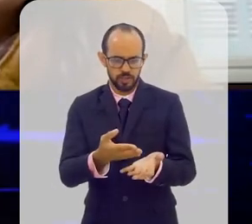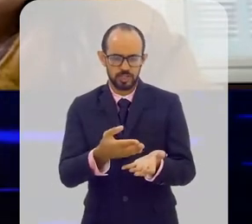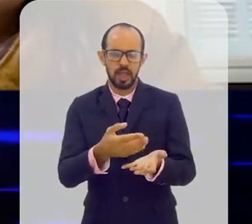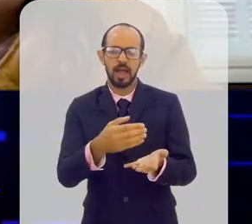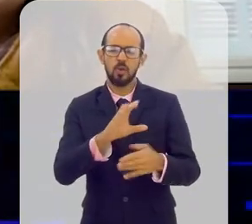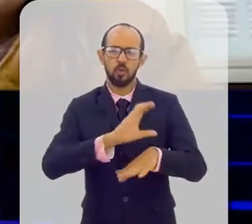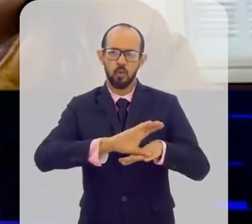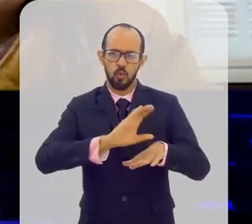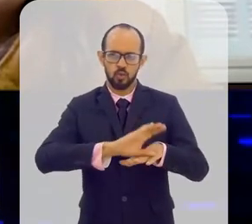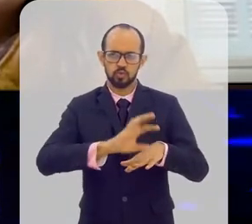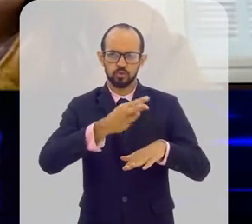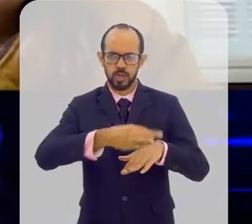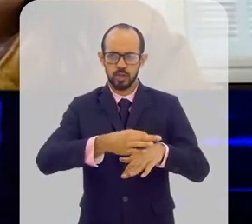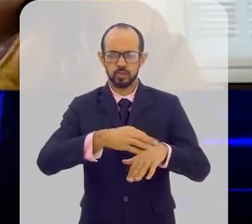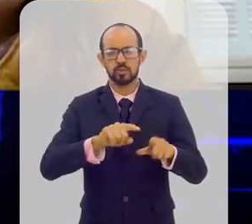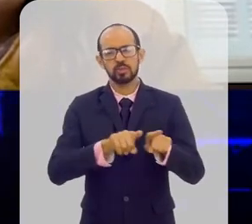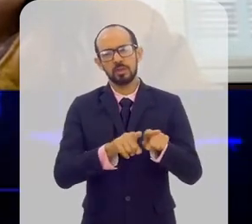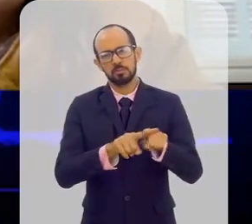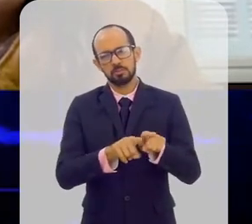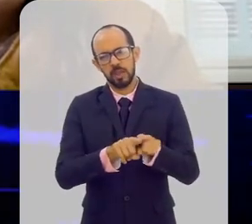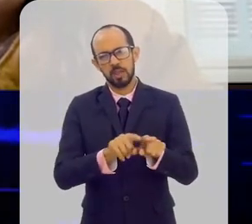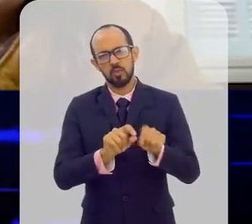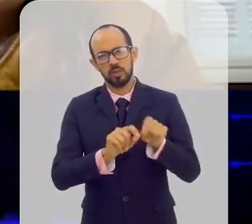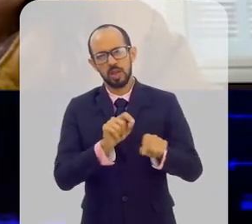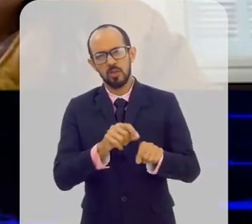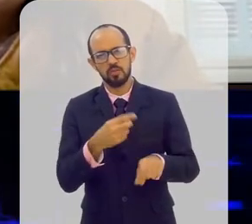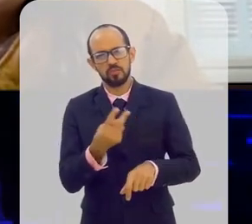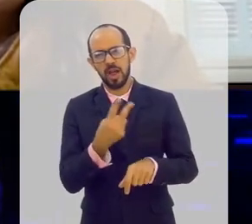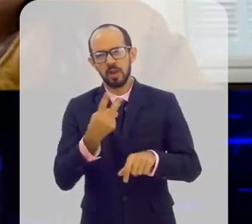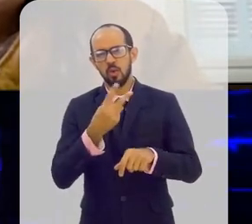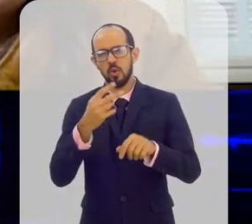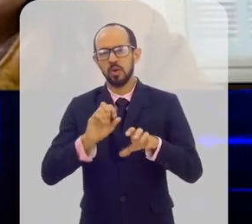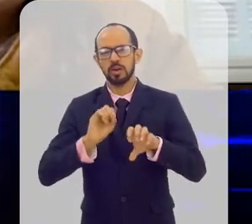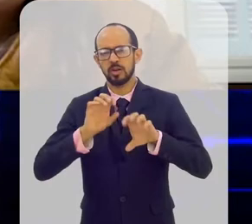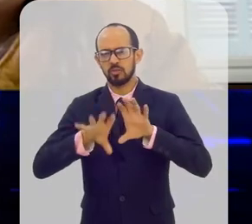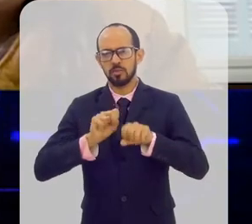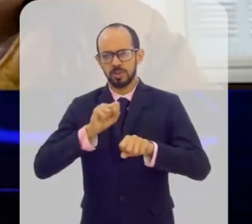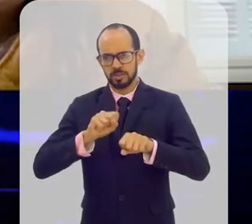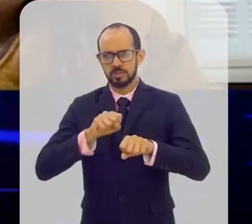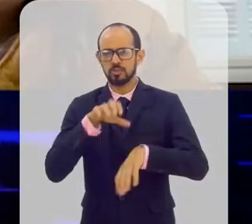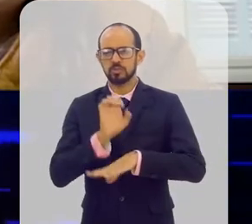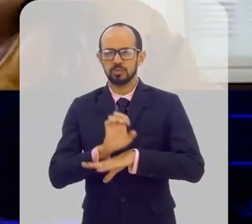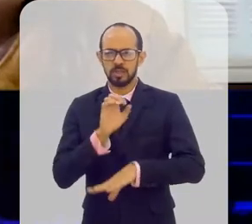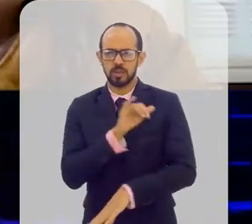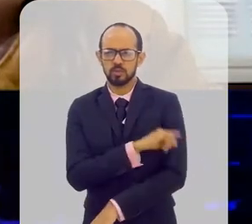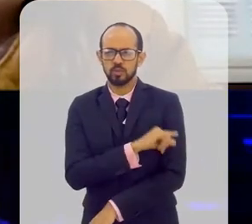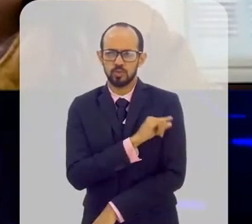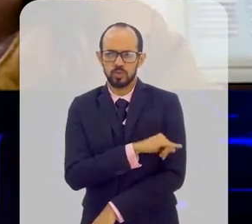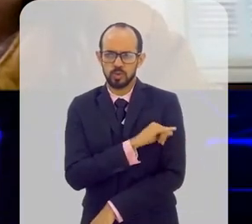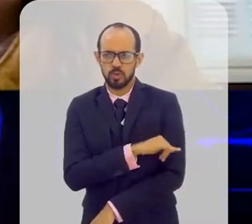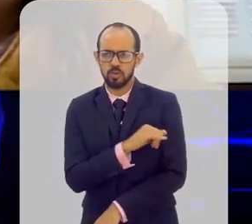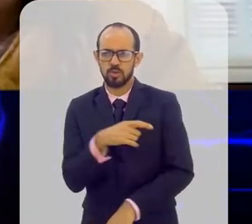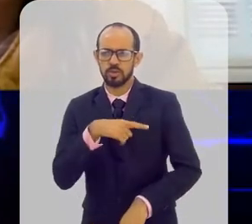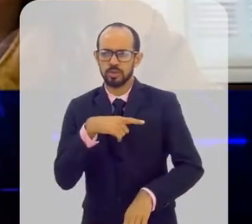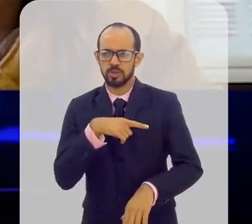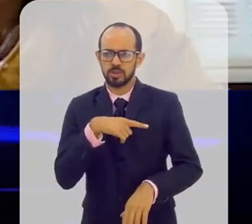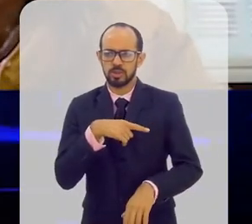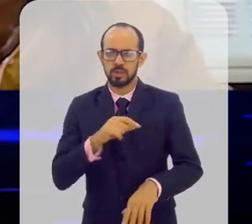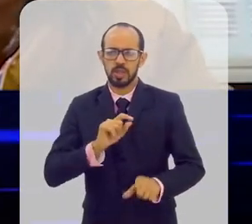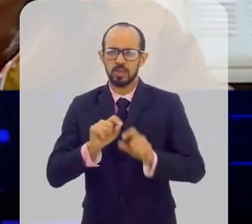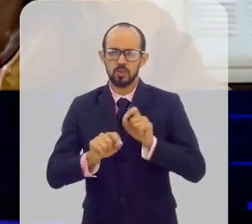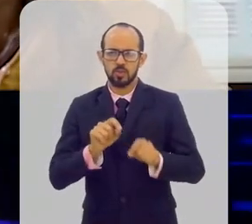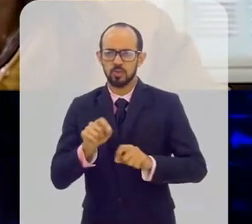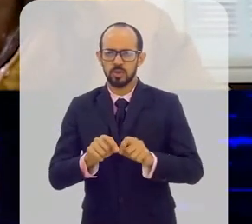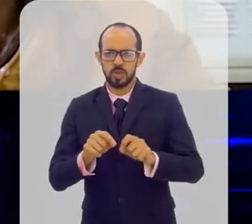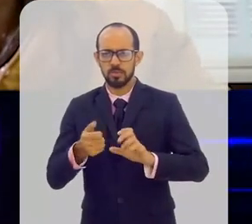que a gente tem, né? E a riqueza que a gente tem também da formação do ensino superior no estado do Rio, que tem uma